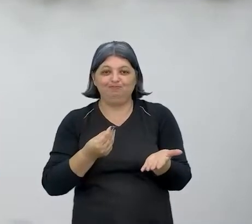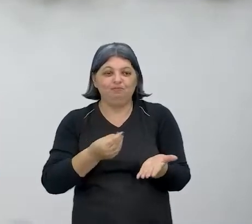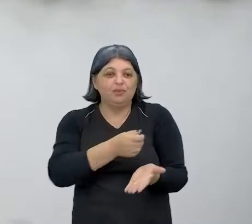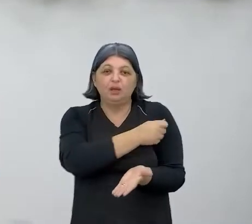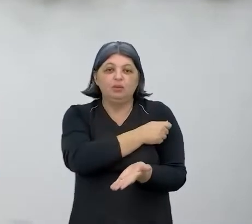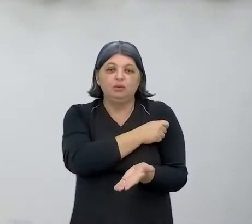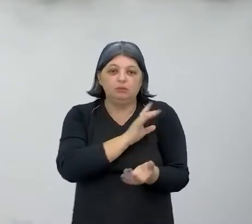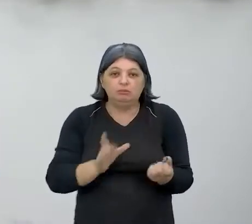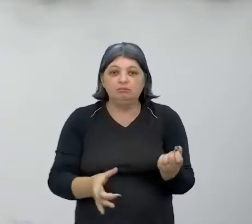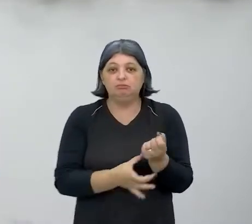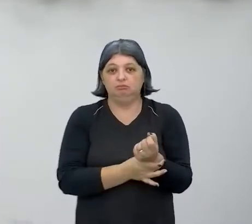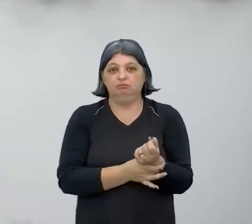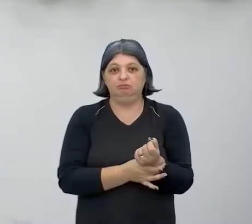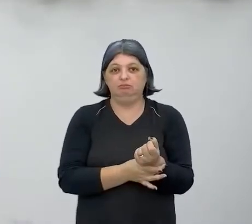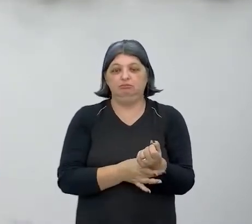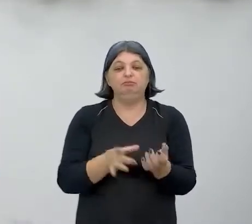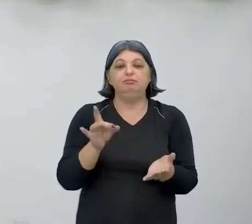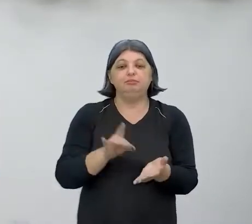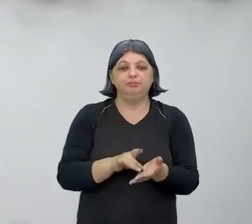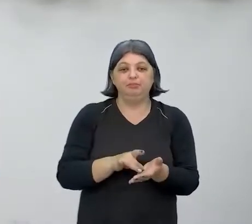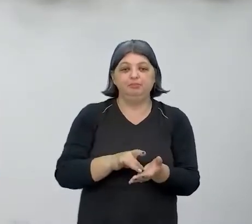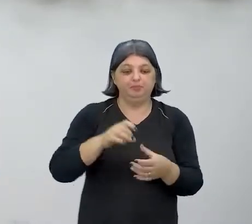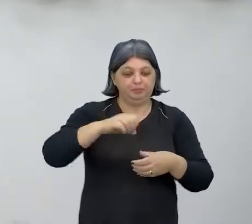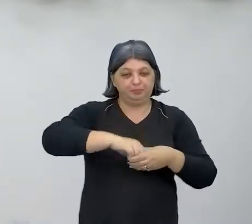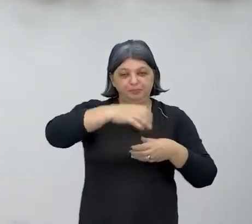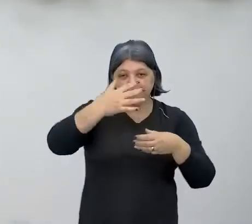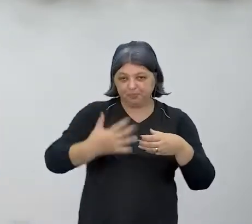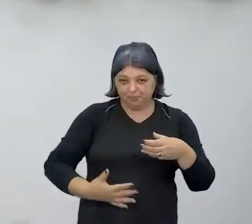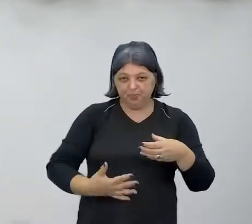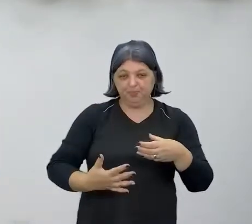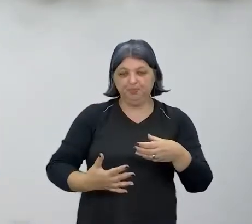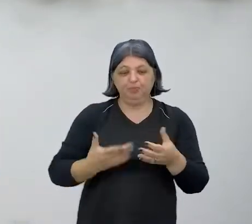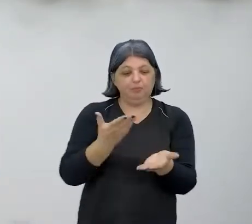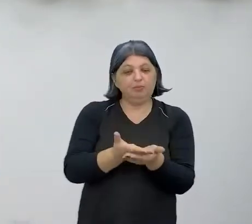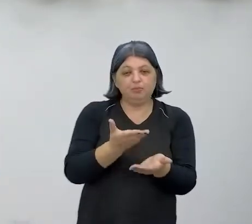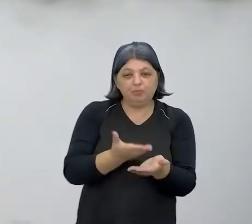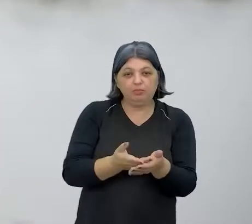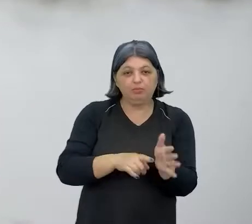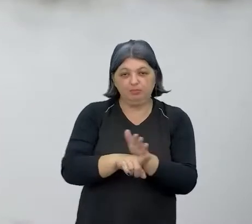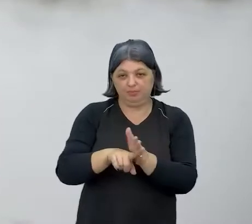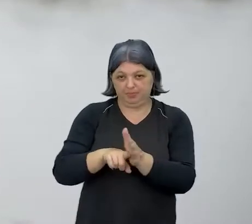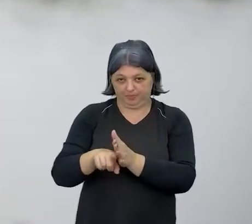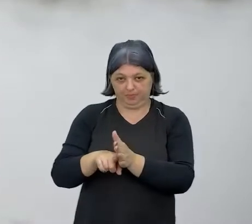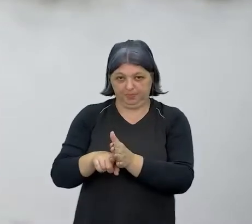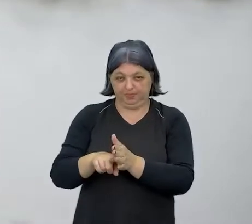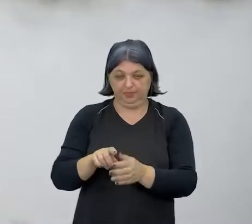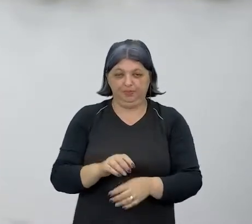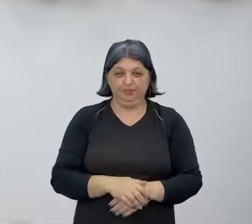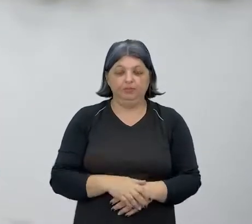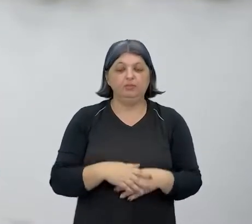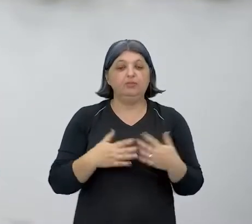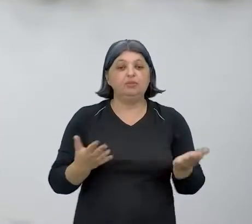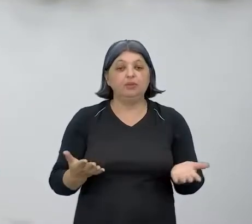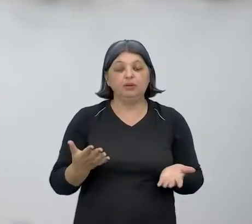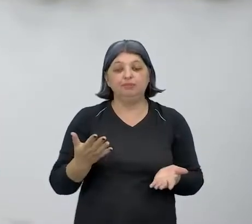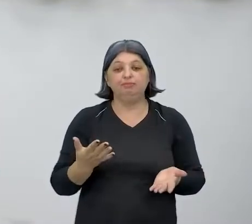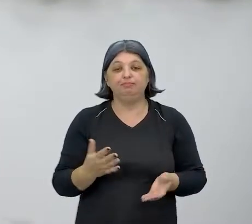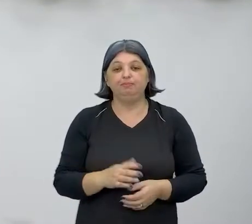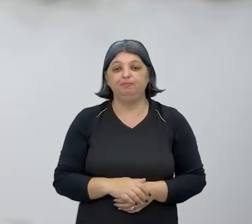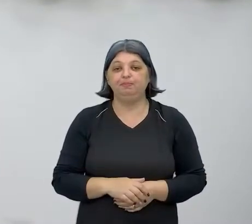o que ele deveria garantir, que era o conteúdo, o estudo, a pesquisa. Bom, e aí então,